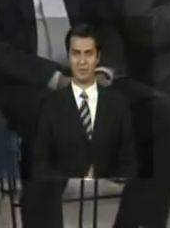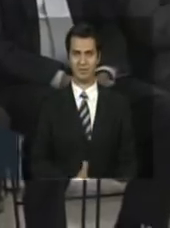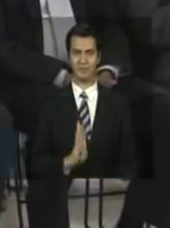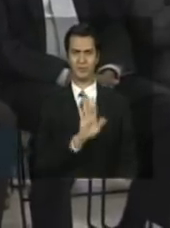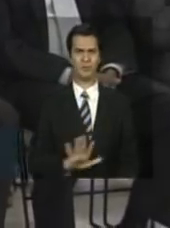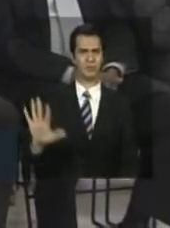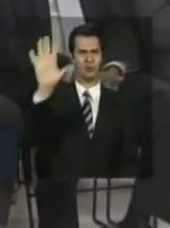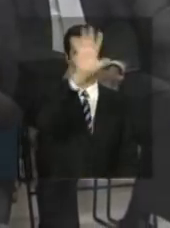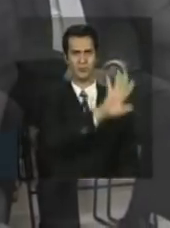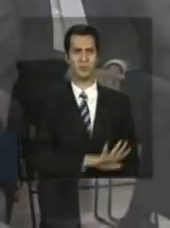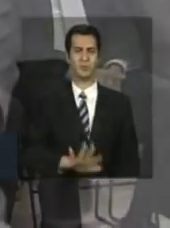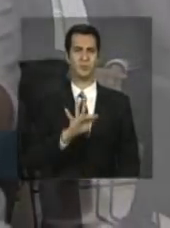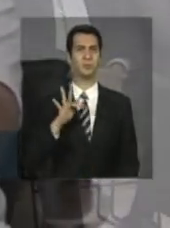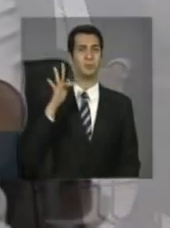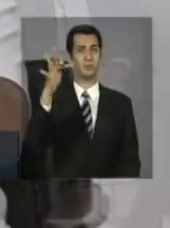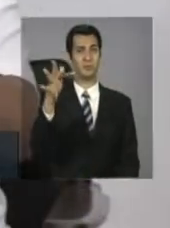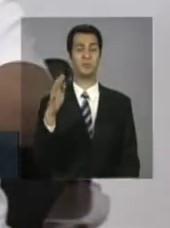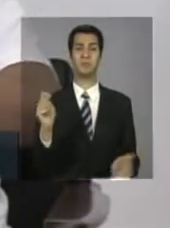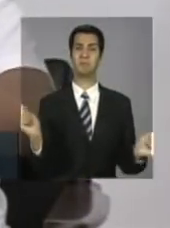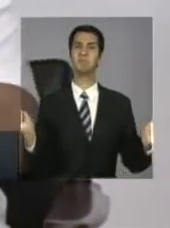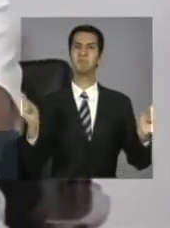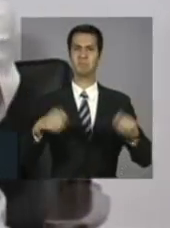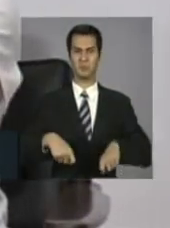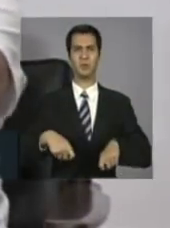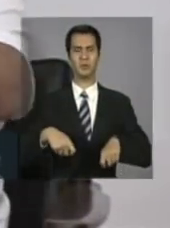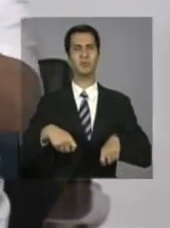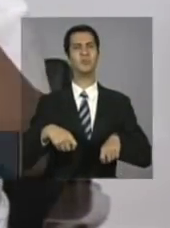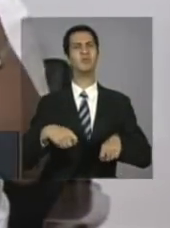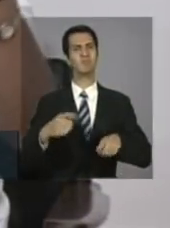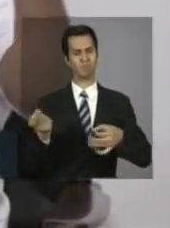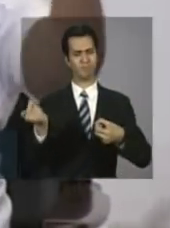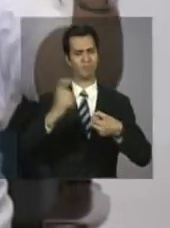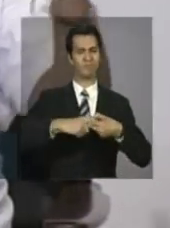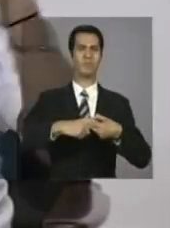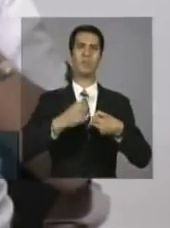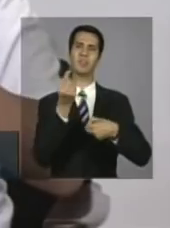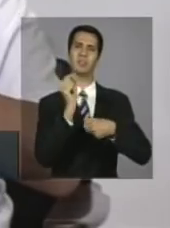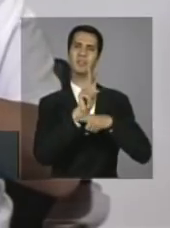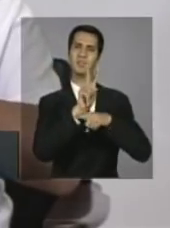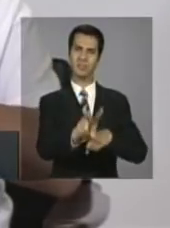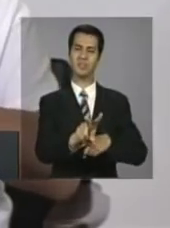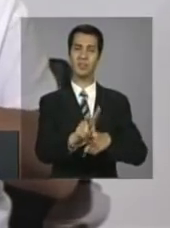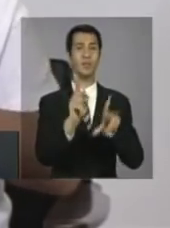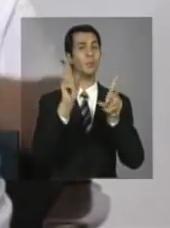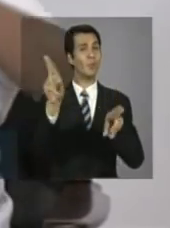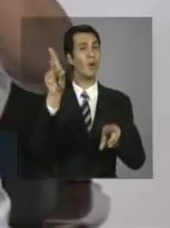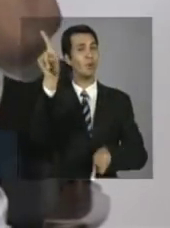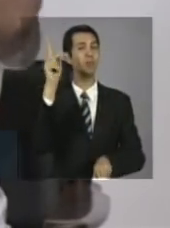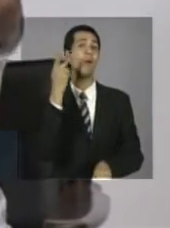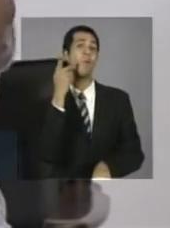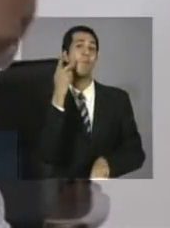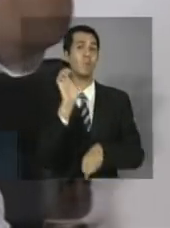tenha total convênio desse crédito como o nosso Ceará já está tendo, seja